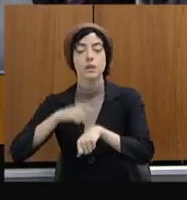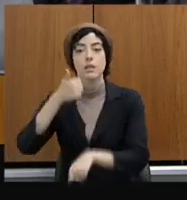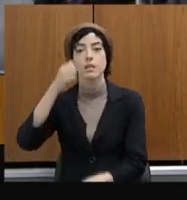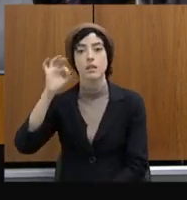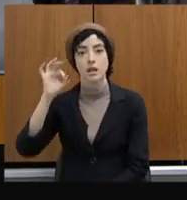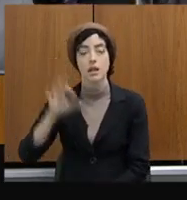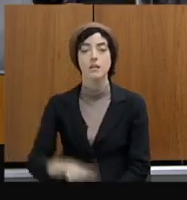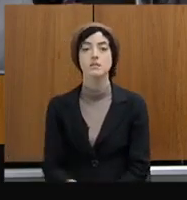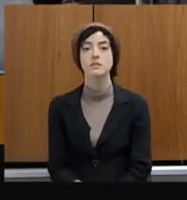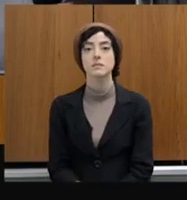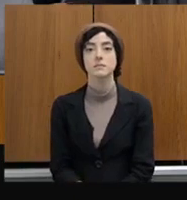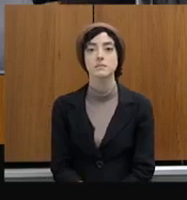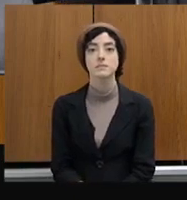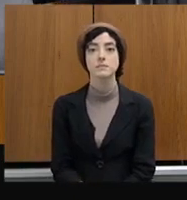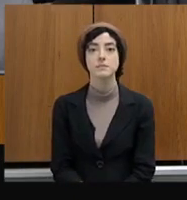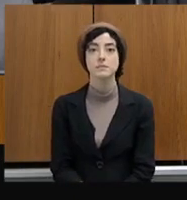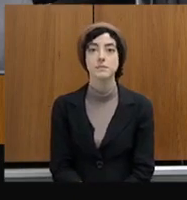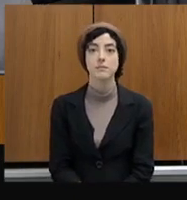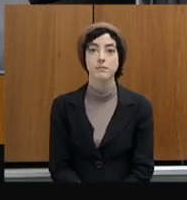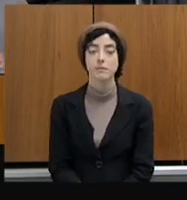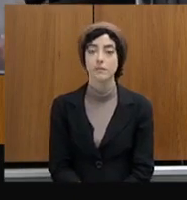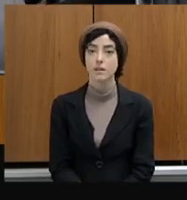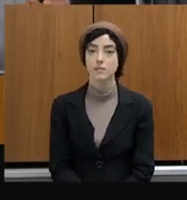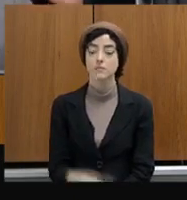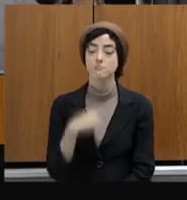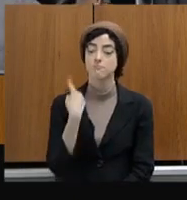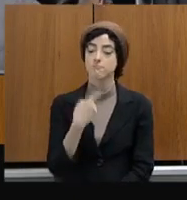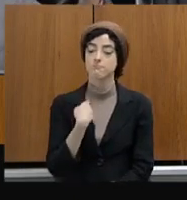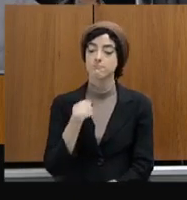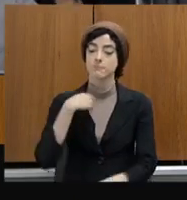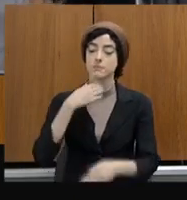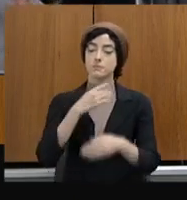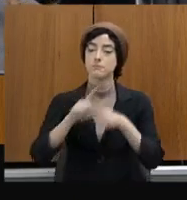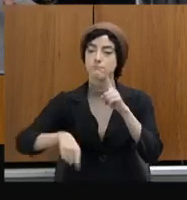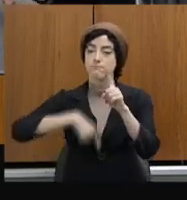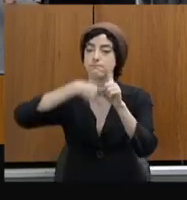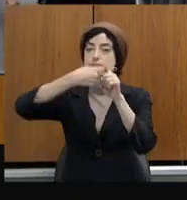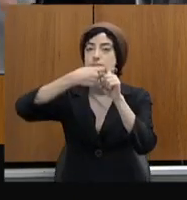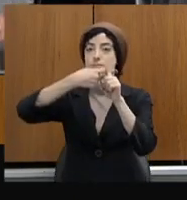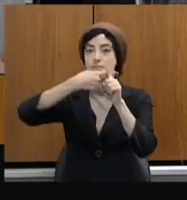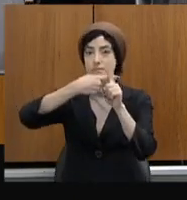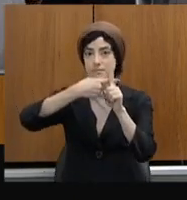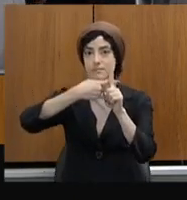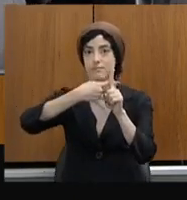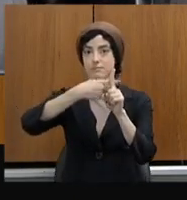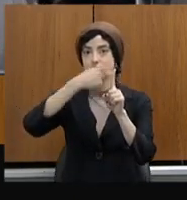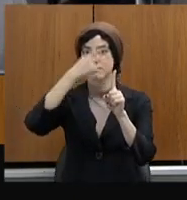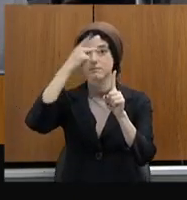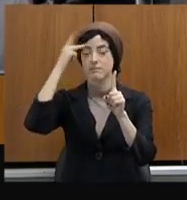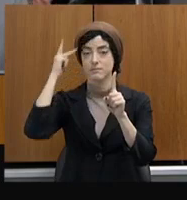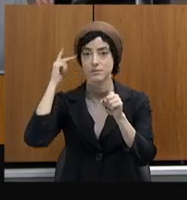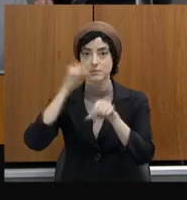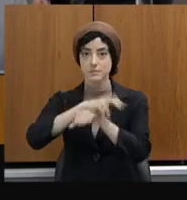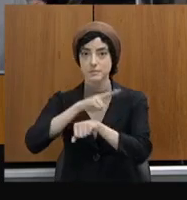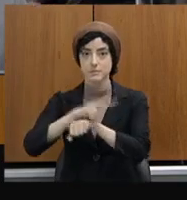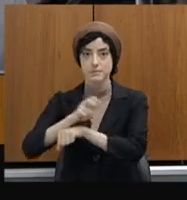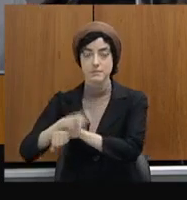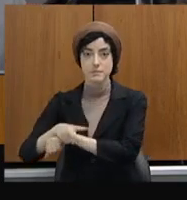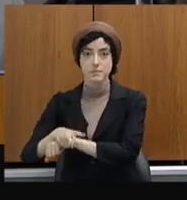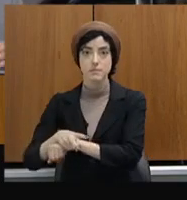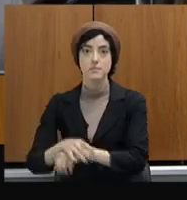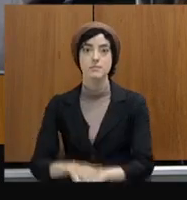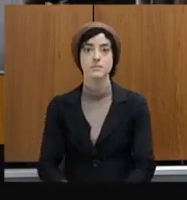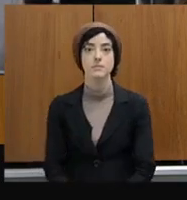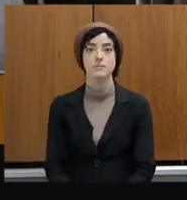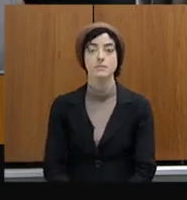diferença, a esse conjunto de ingressos, 1.629 nesse período,